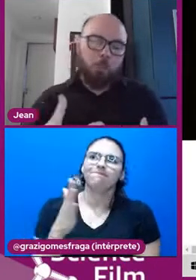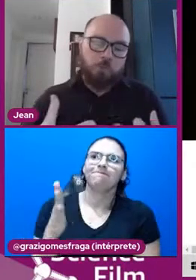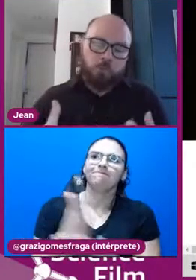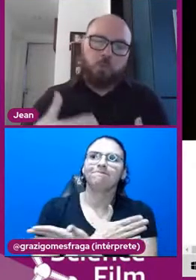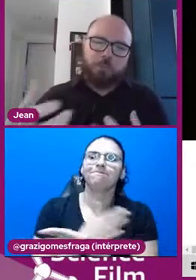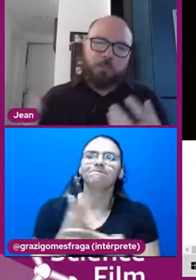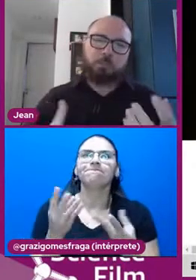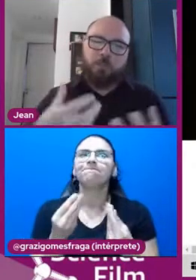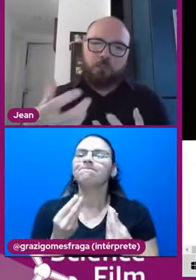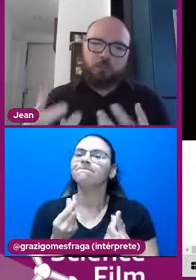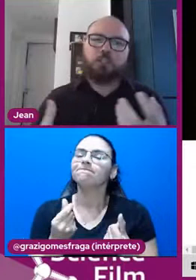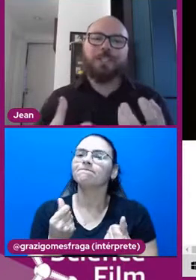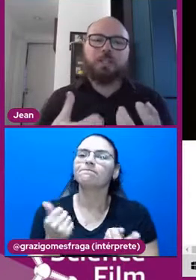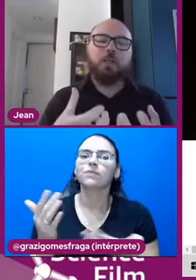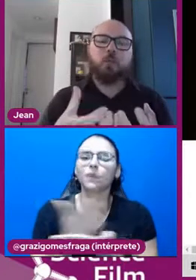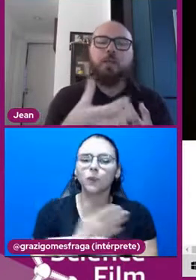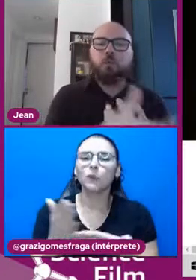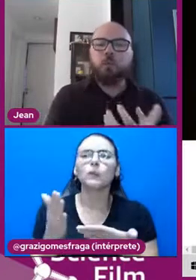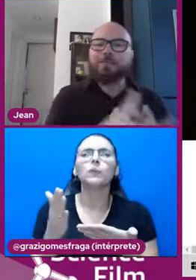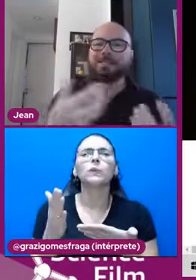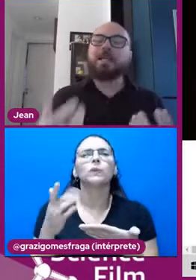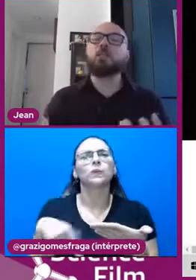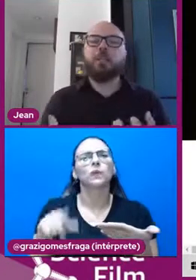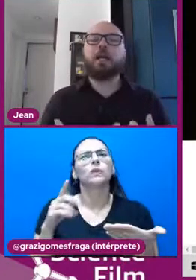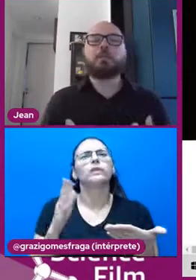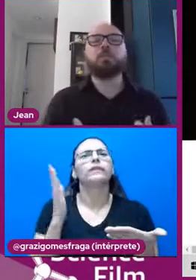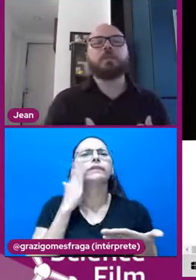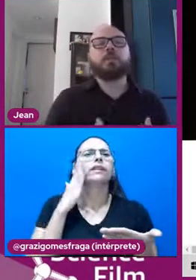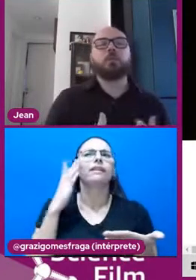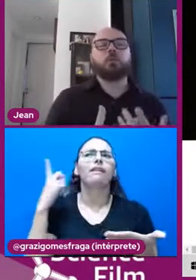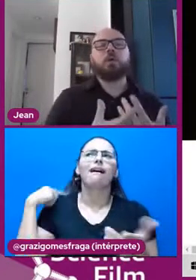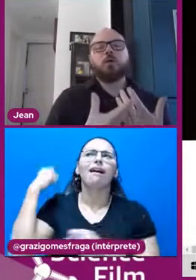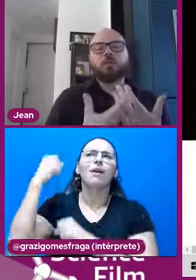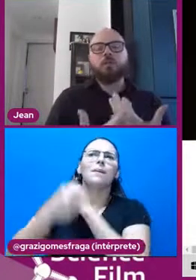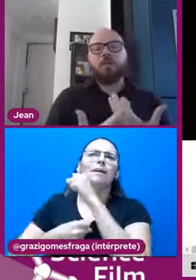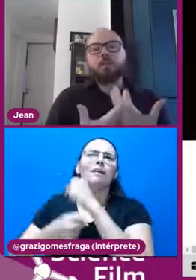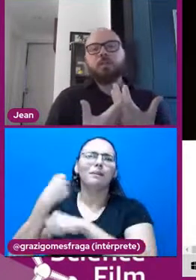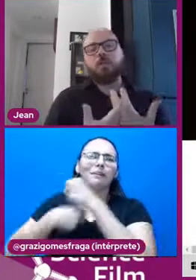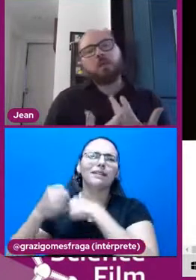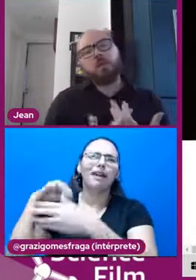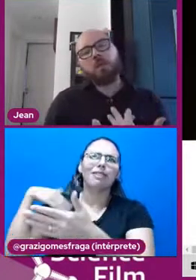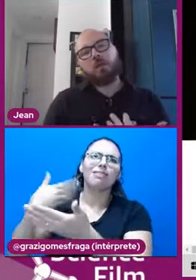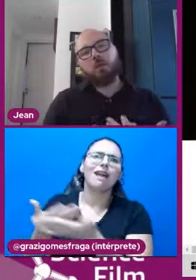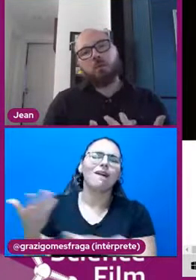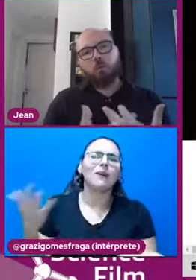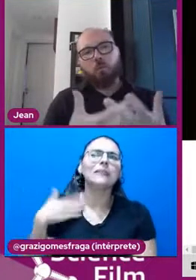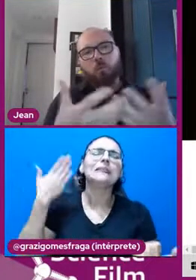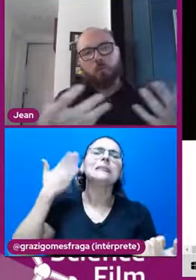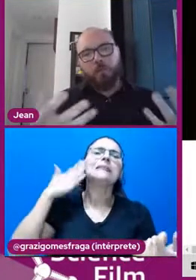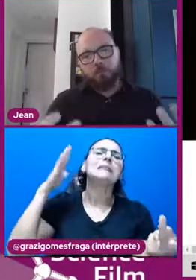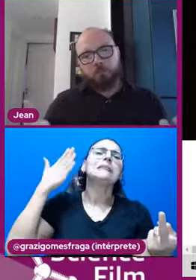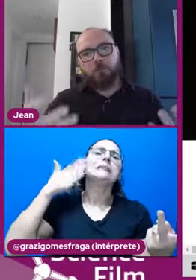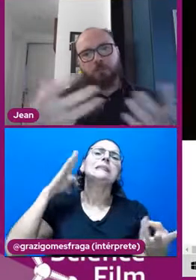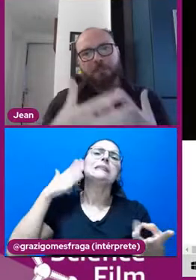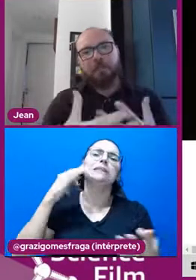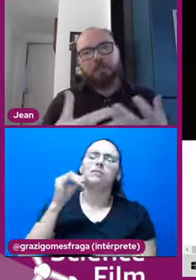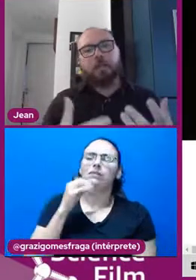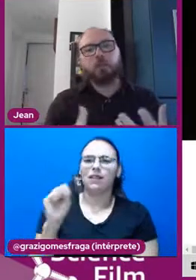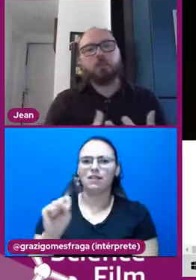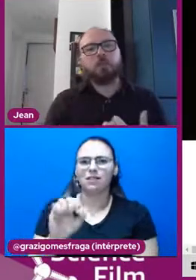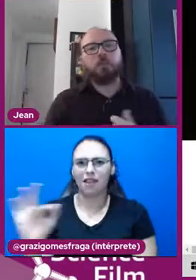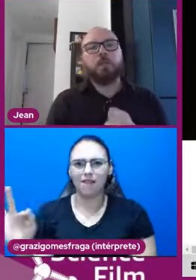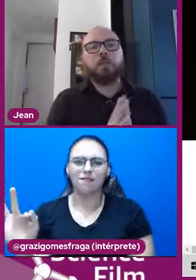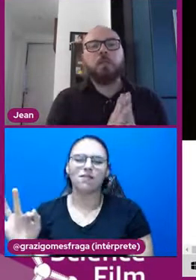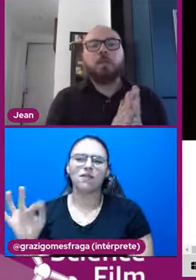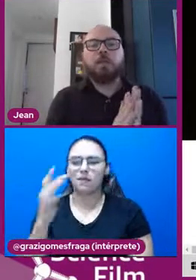algumas coisas que a gente entendeu, né? Do ano passado para cá, por exemplo, o Science, com essas pessoas que